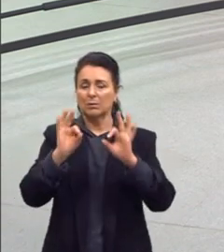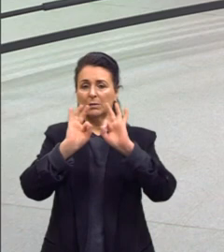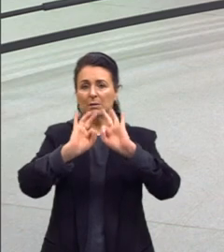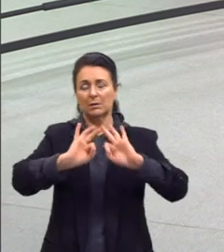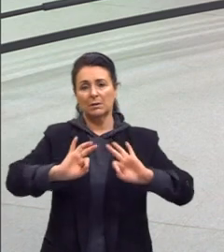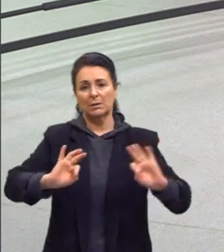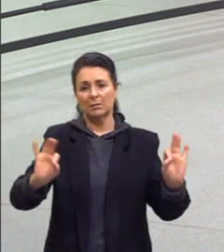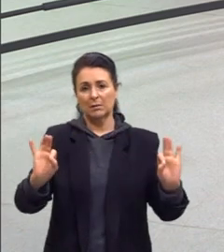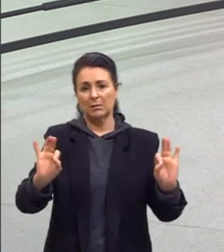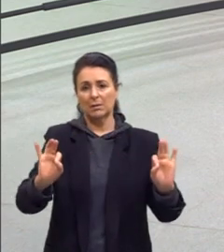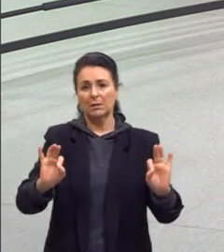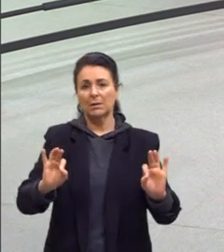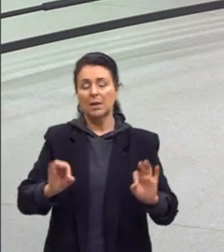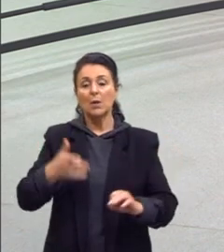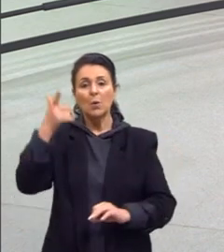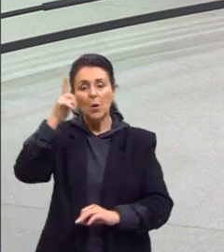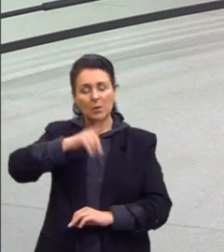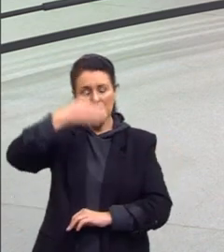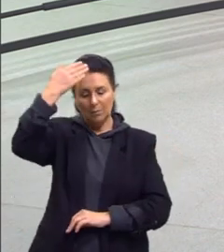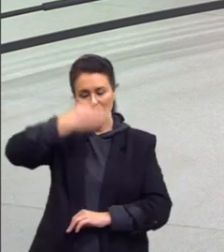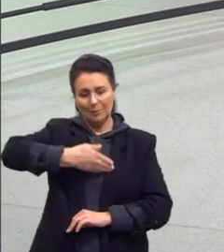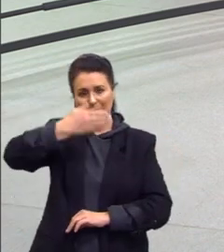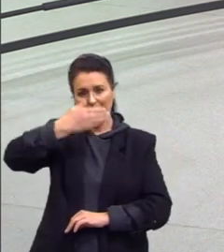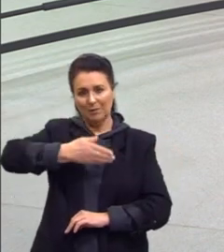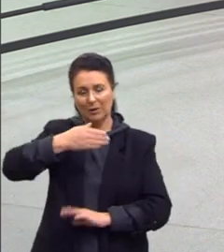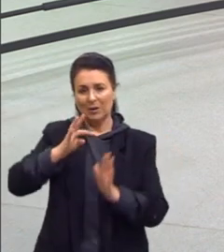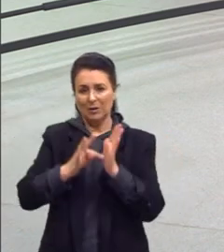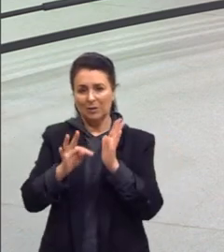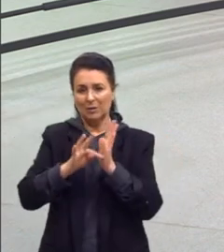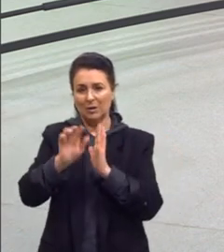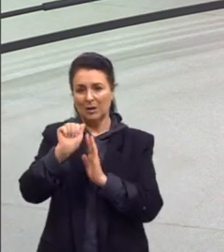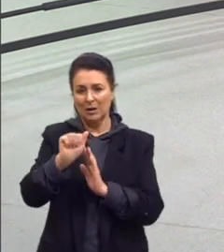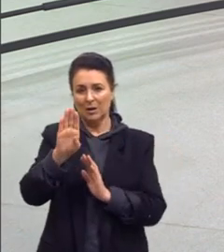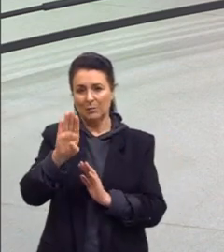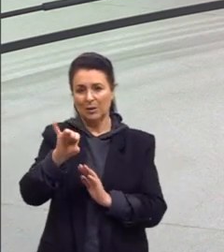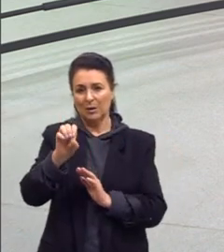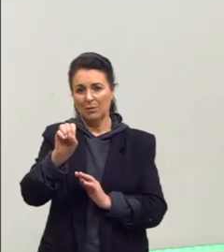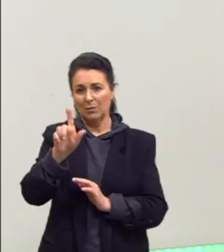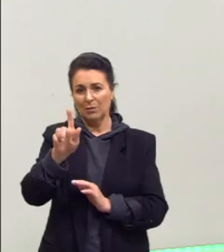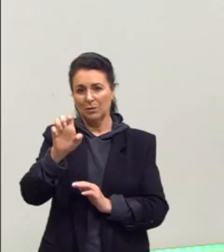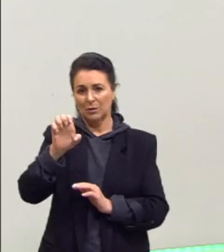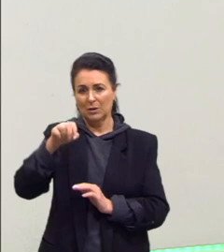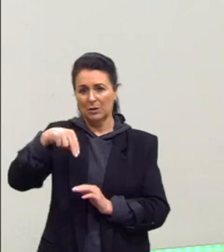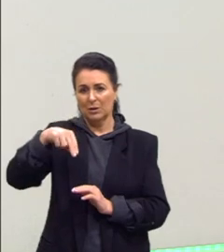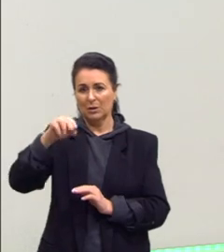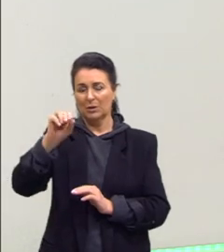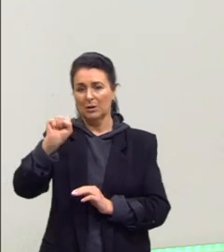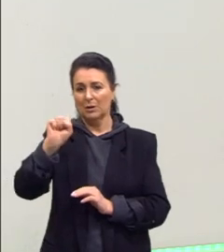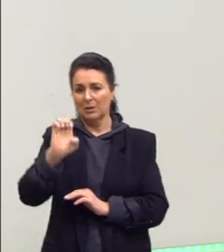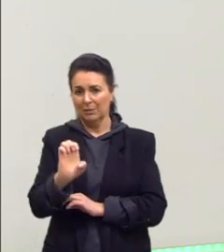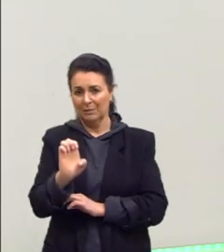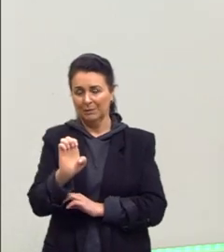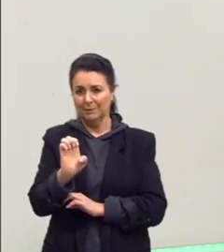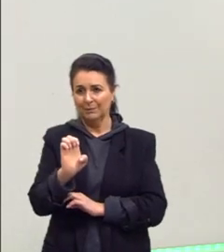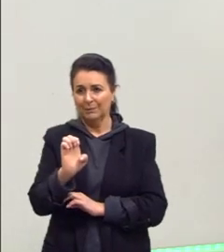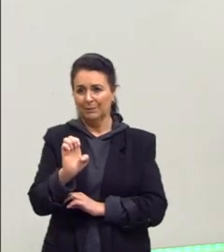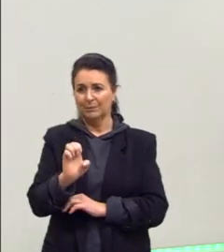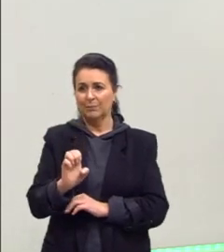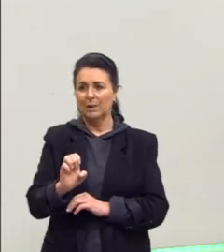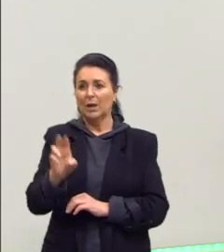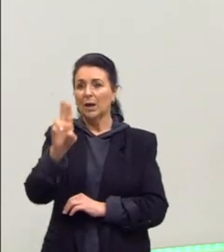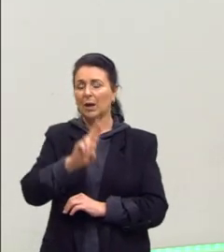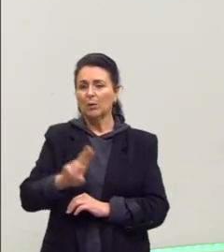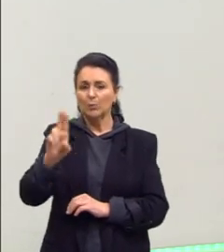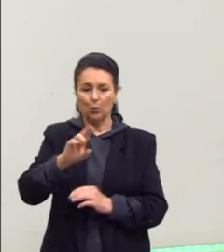conseguiu provar, então, a teoria da biogênese. Pelo menos, dar um pontapé inicial. Então, ele pegou